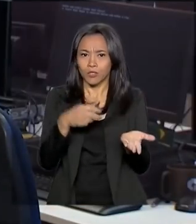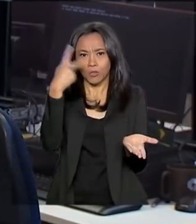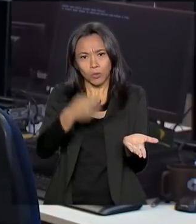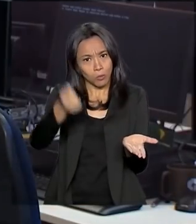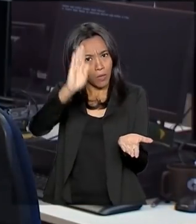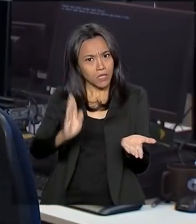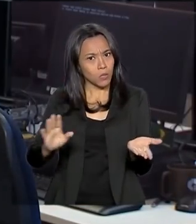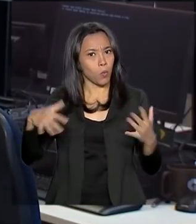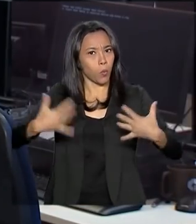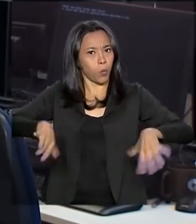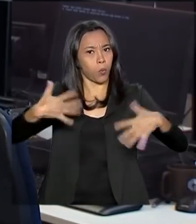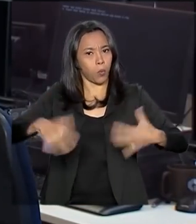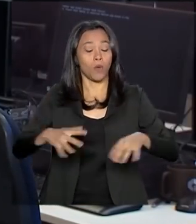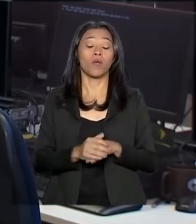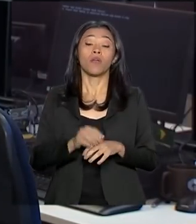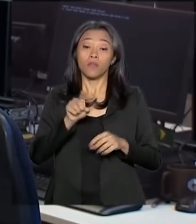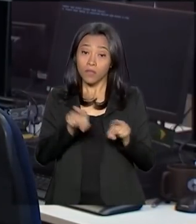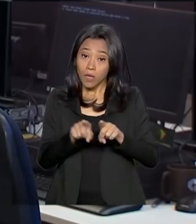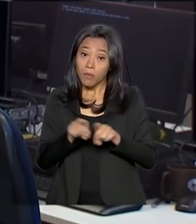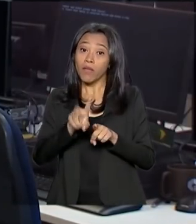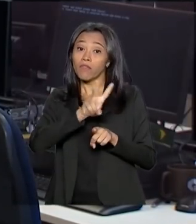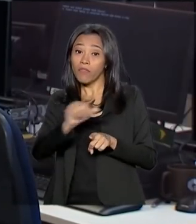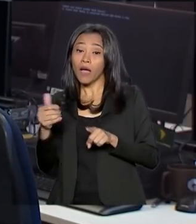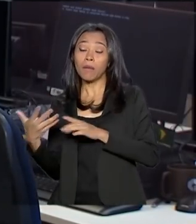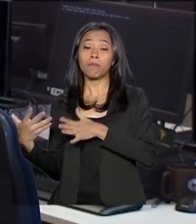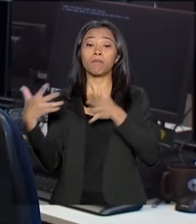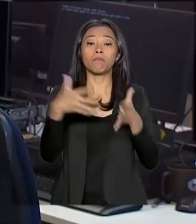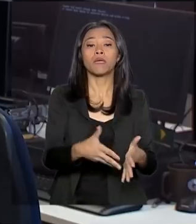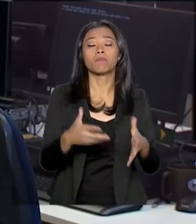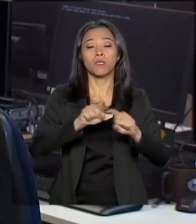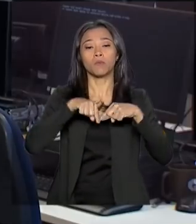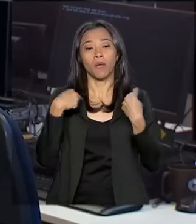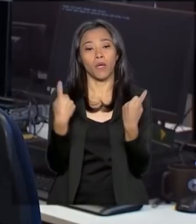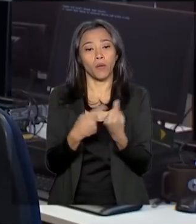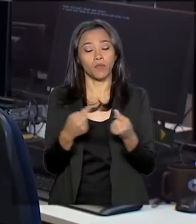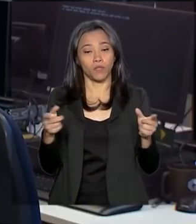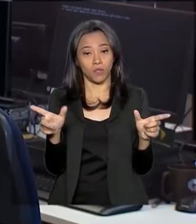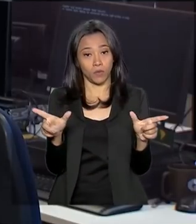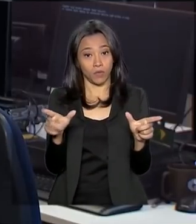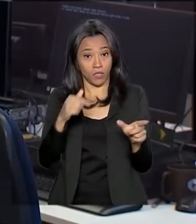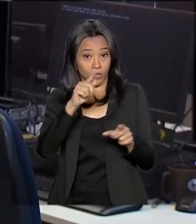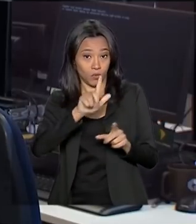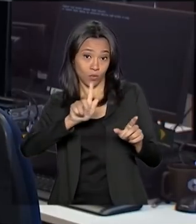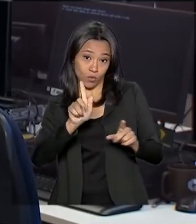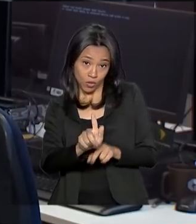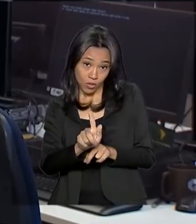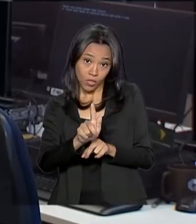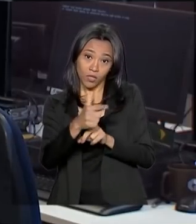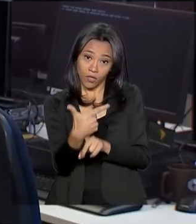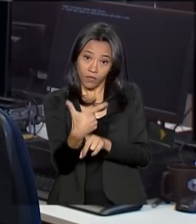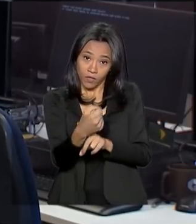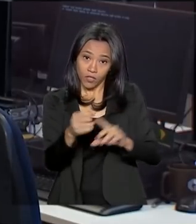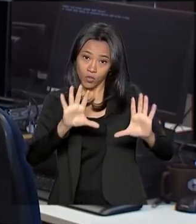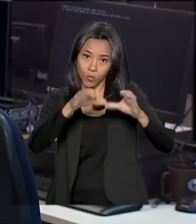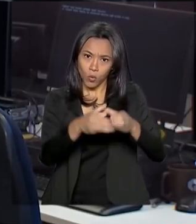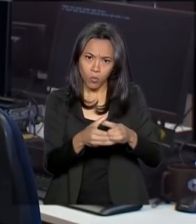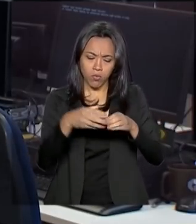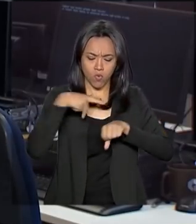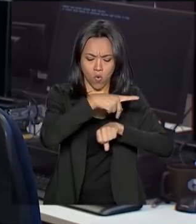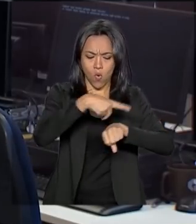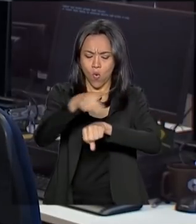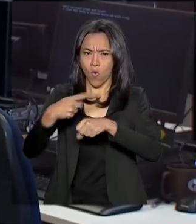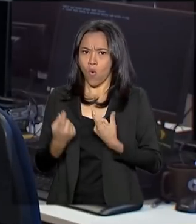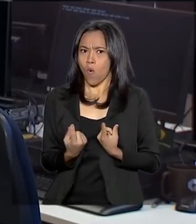preparar para a estreia em uma reunião de Cúpula do G20 em Osaka, no Japão, onde estarão as 20 maiores